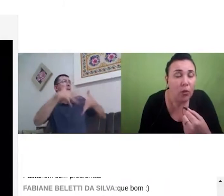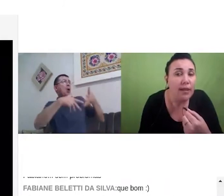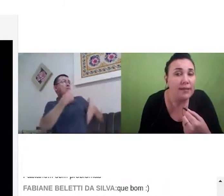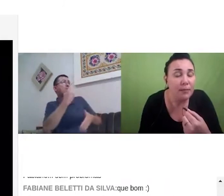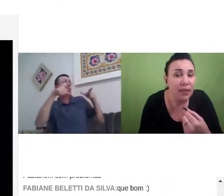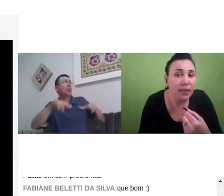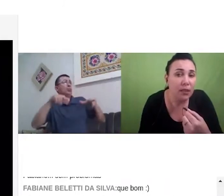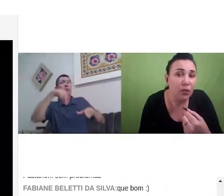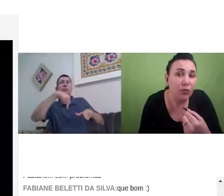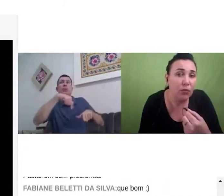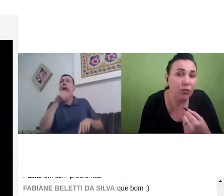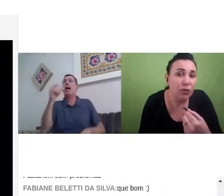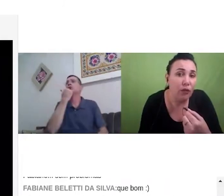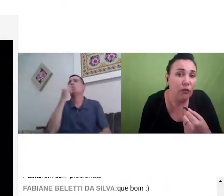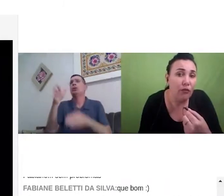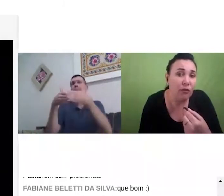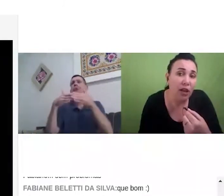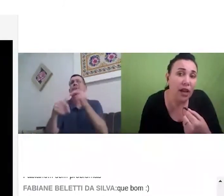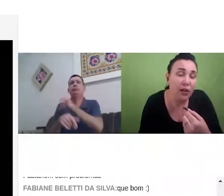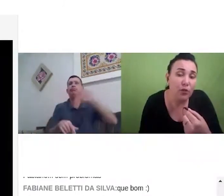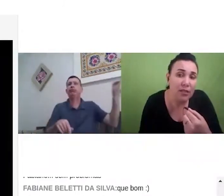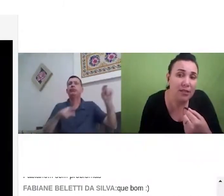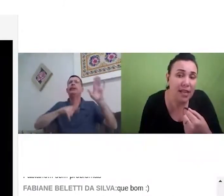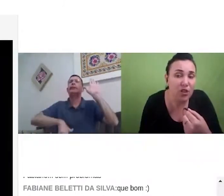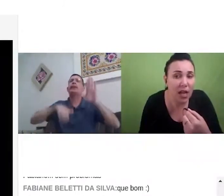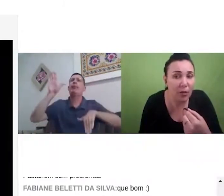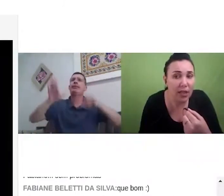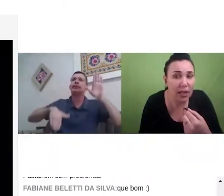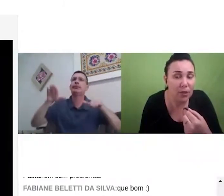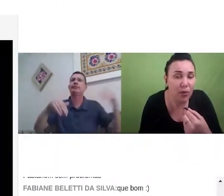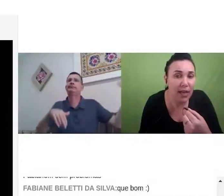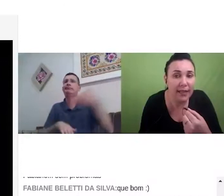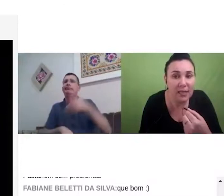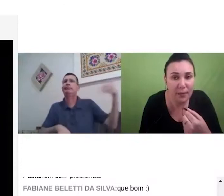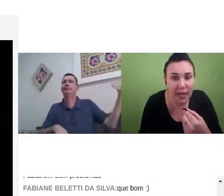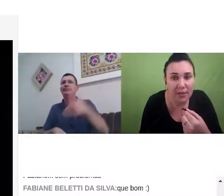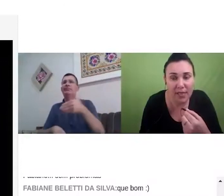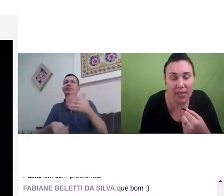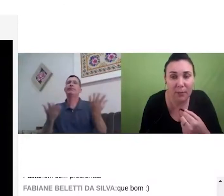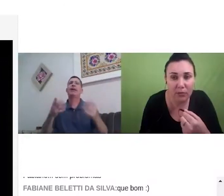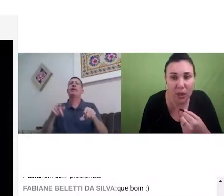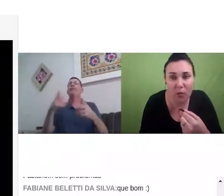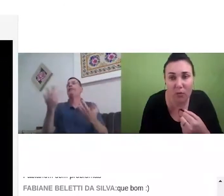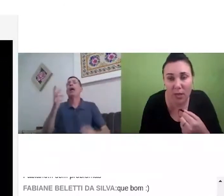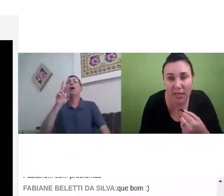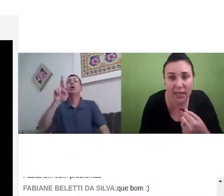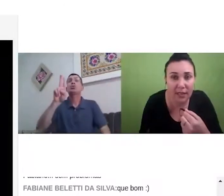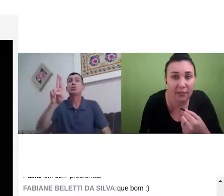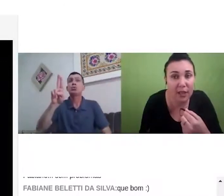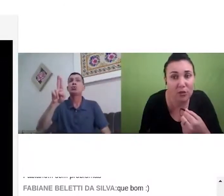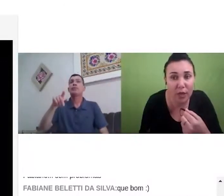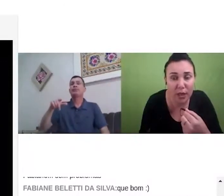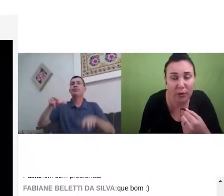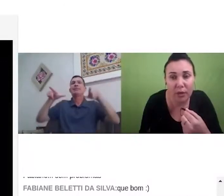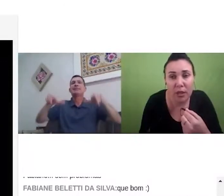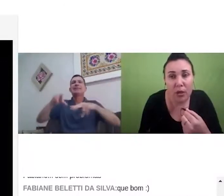então, qual é a disciplina? Então, eu falo, ah, eu estou sozinha em sala de aula e a pessoa nem espera, às vezes ela vai perguntar alguma coisa, entra e